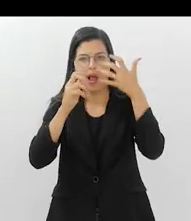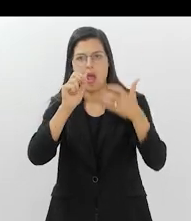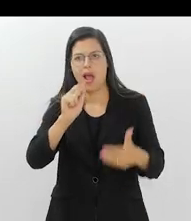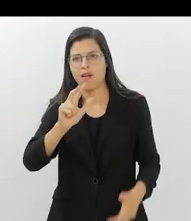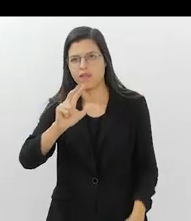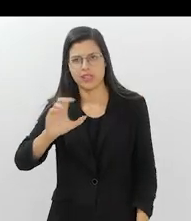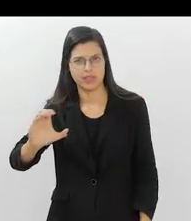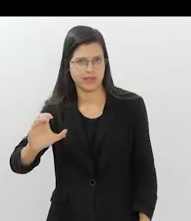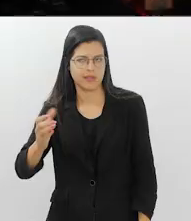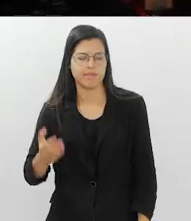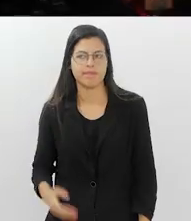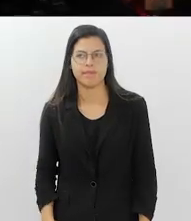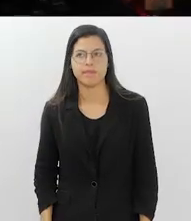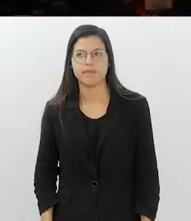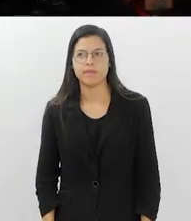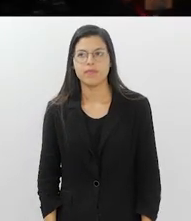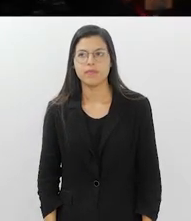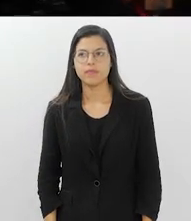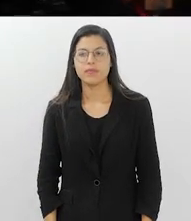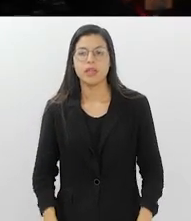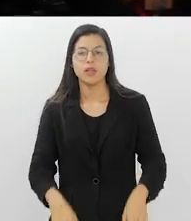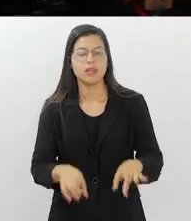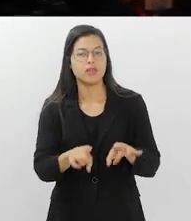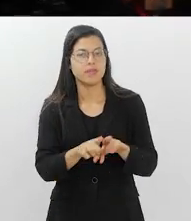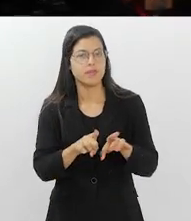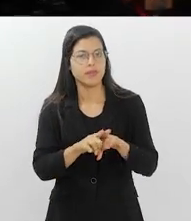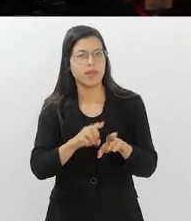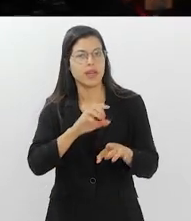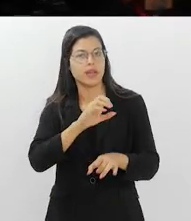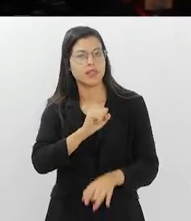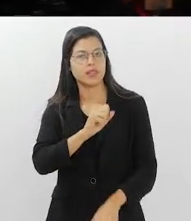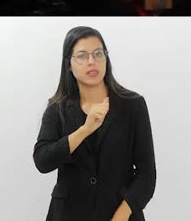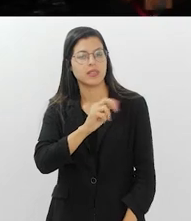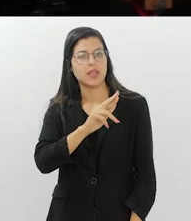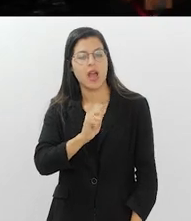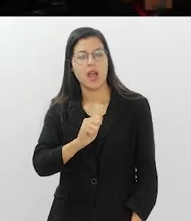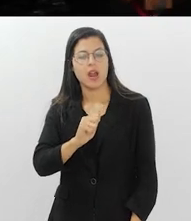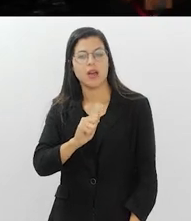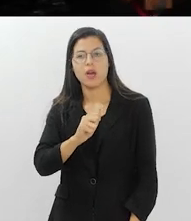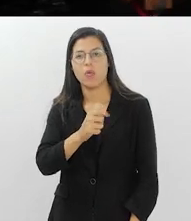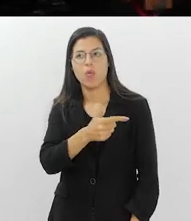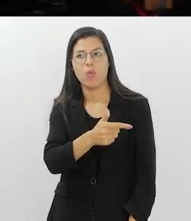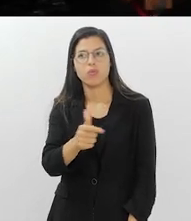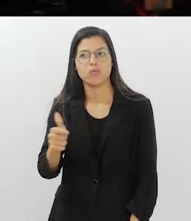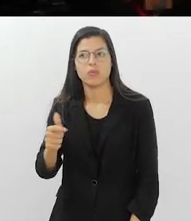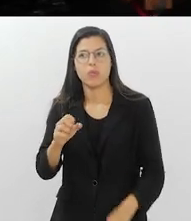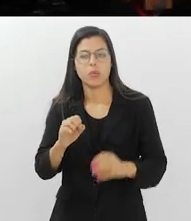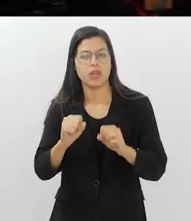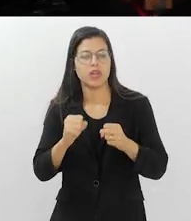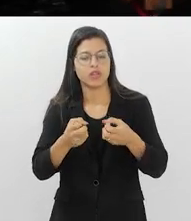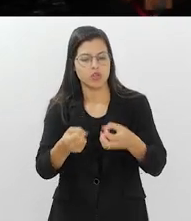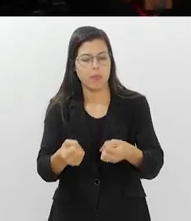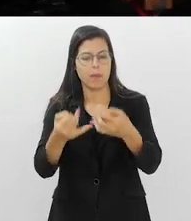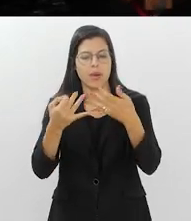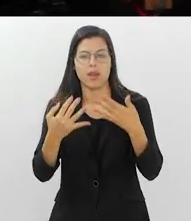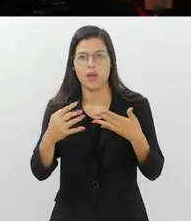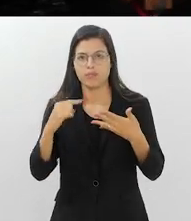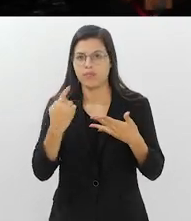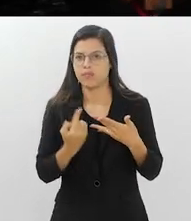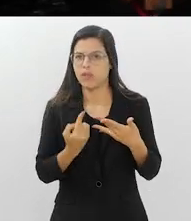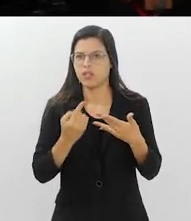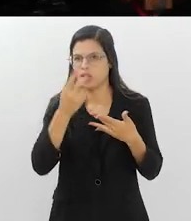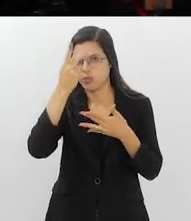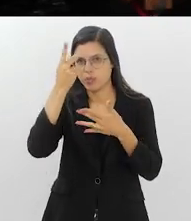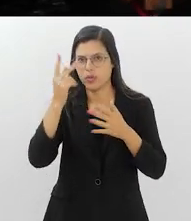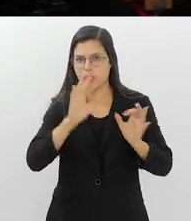cerebral. Além desses, Sara, o que mais que você poderia trazer para, não só para nós aqui, mas os